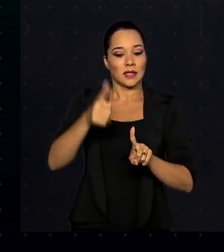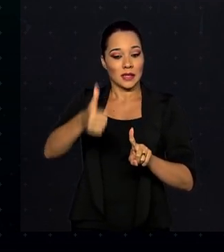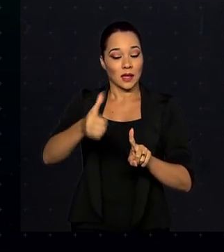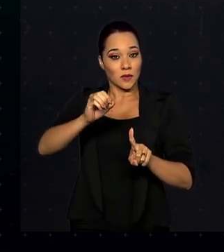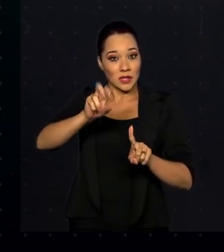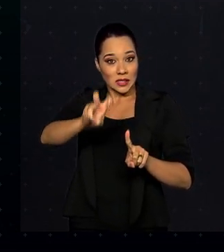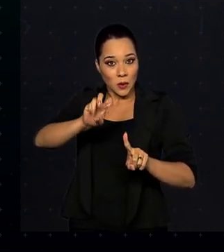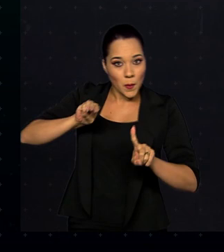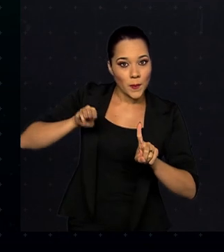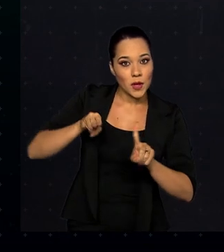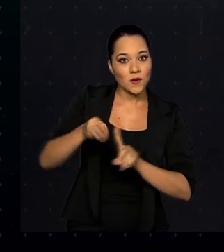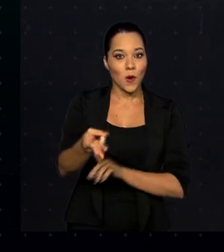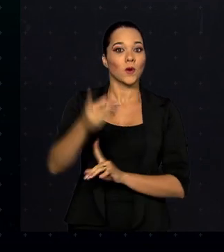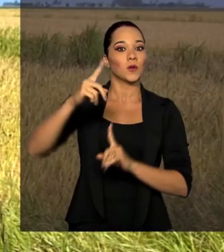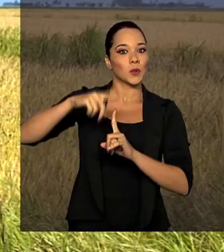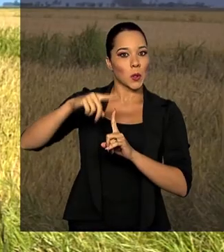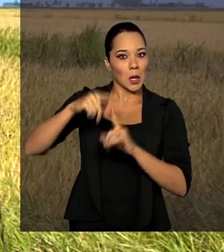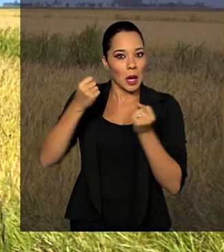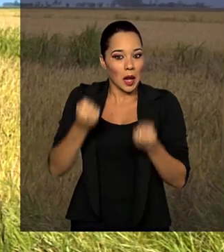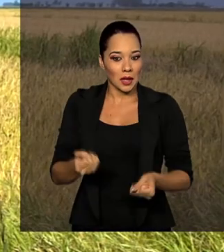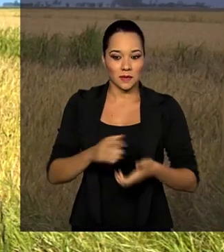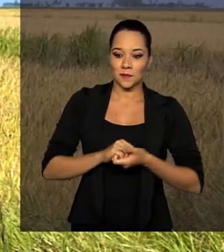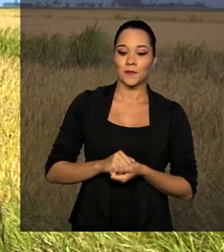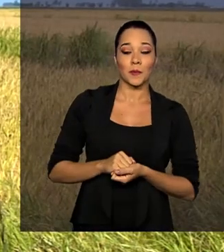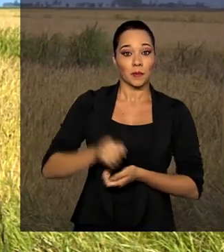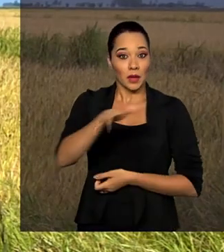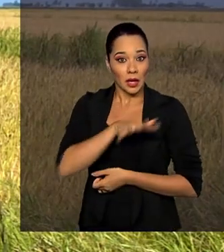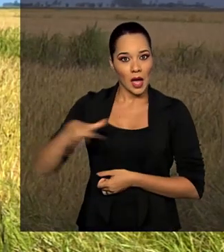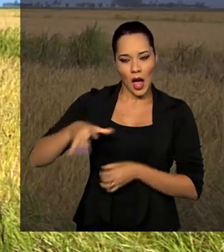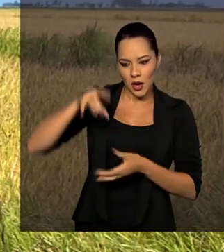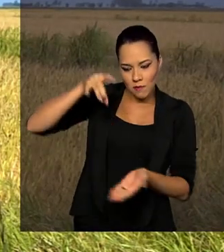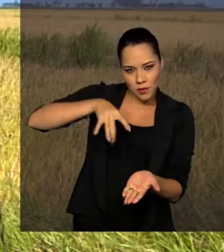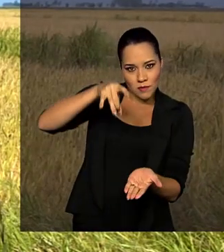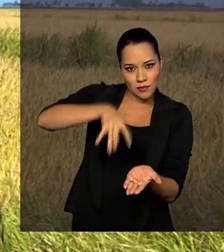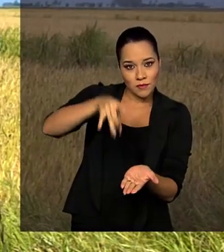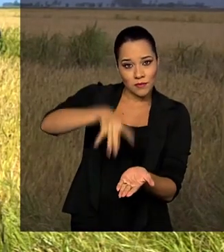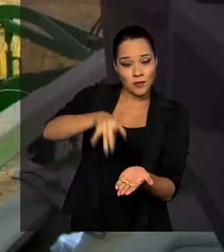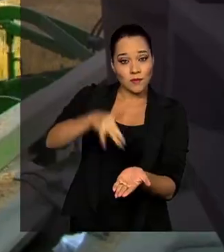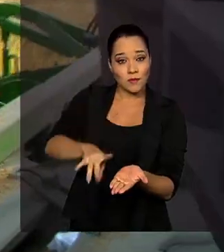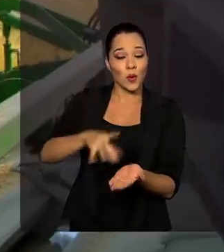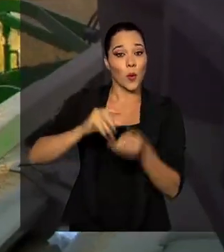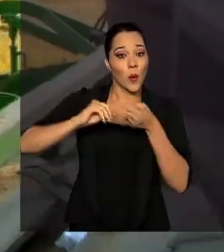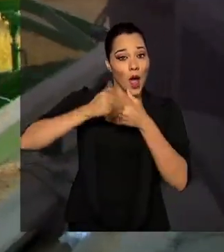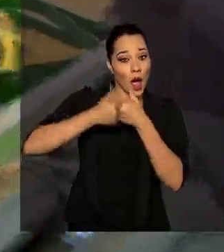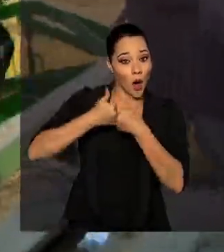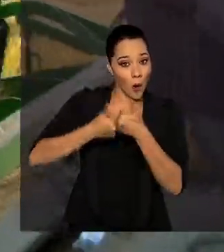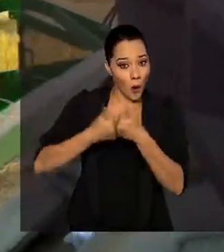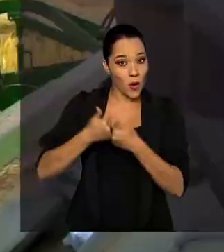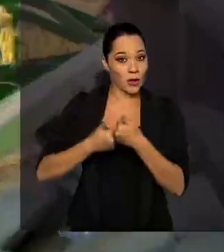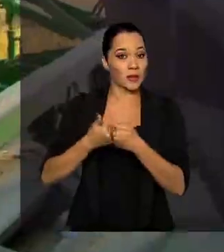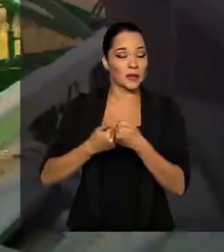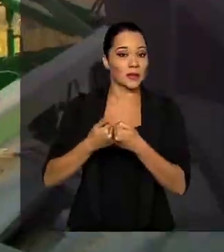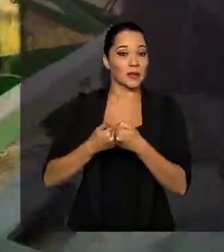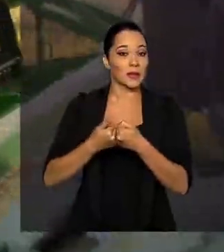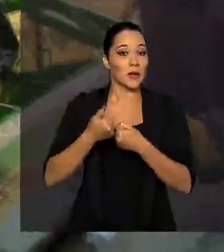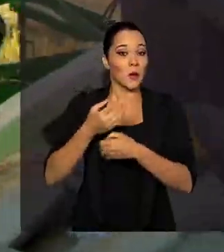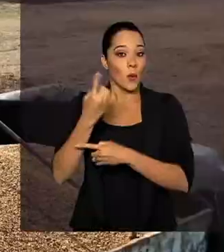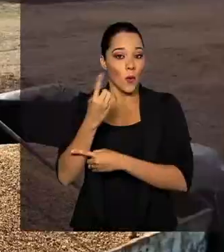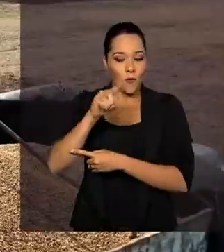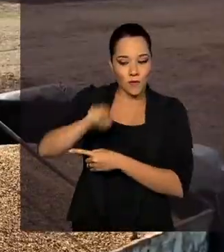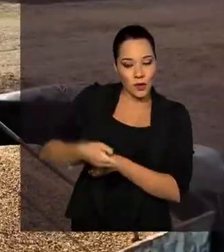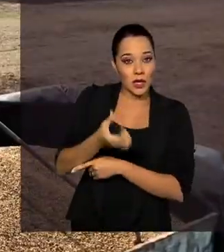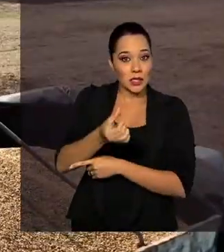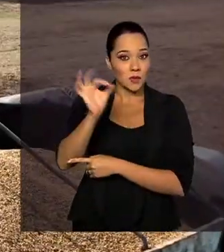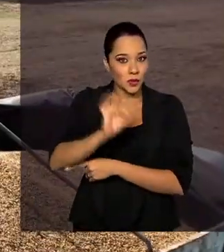milhões de toneladas. E a área cultivada com arroz deve aumentar em 1,6%.